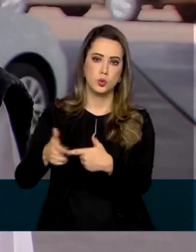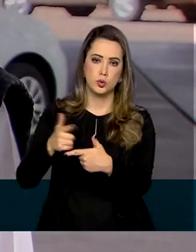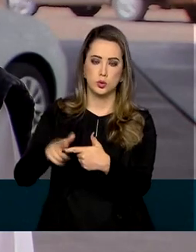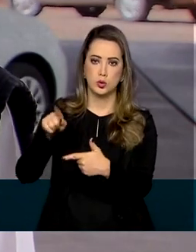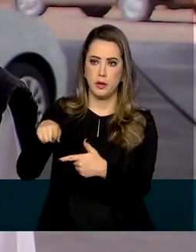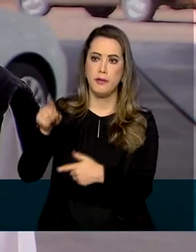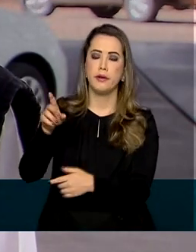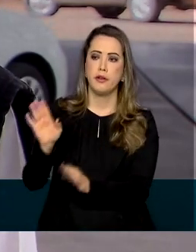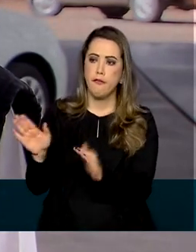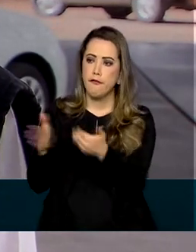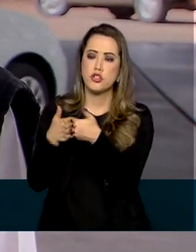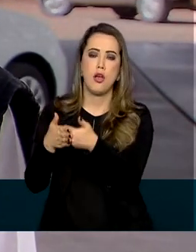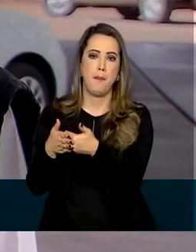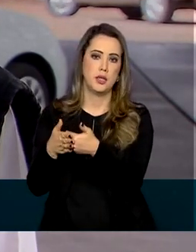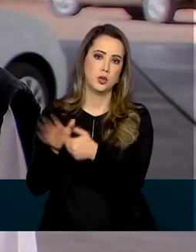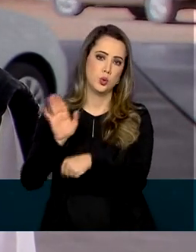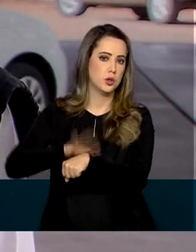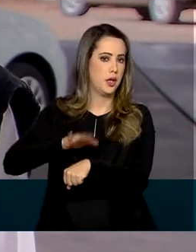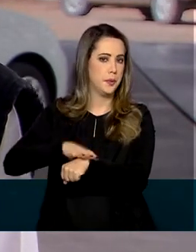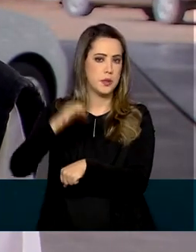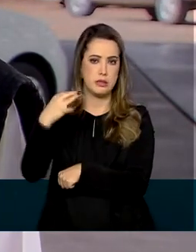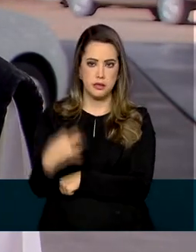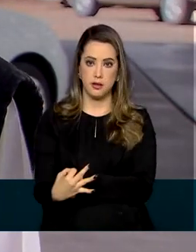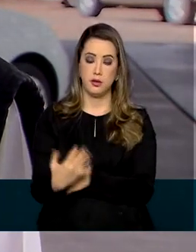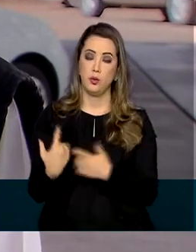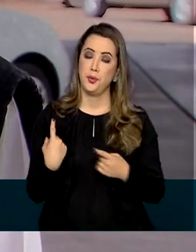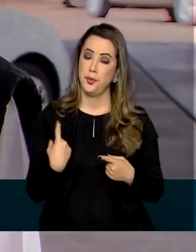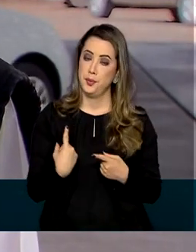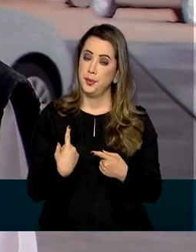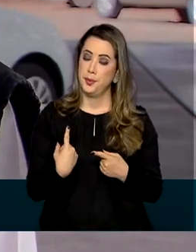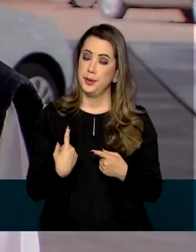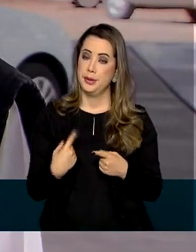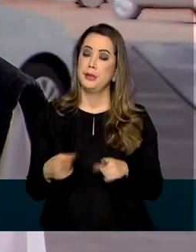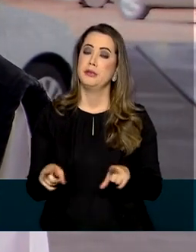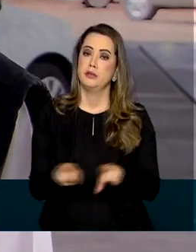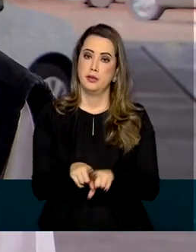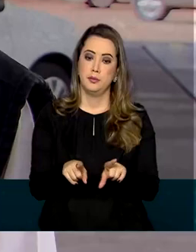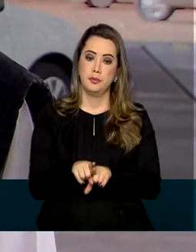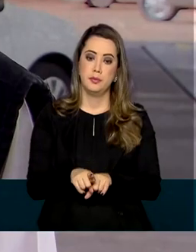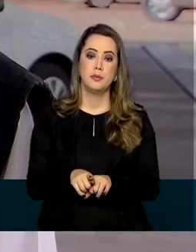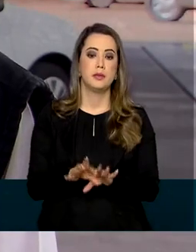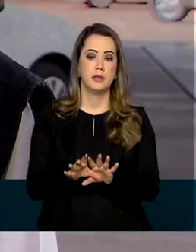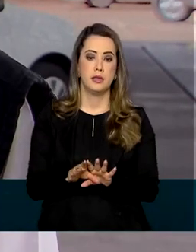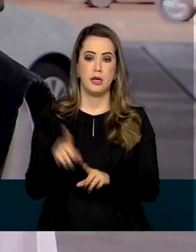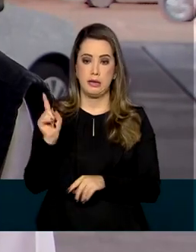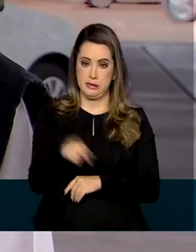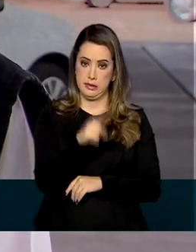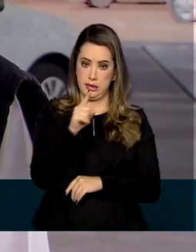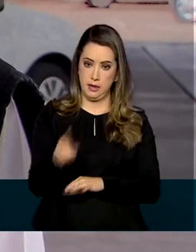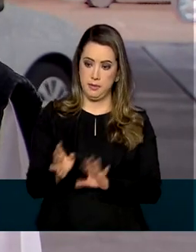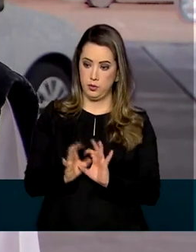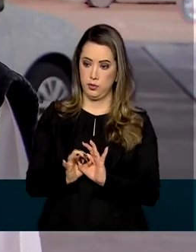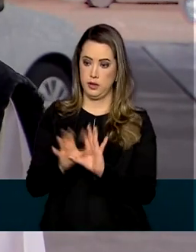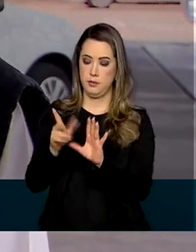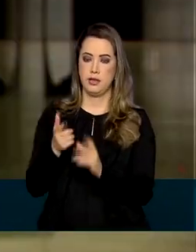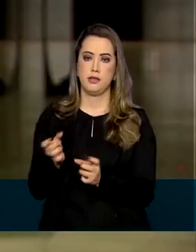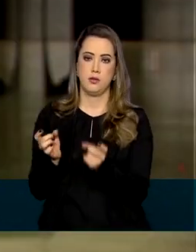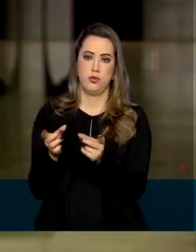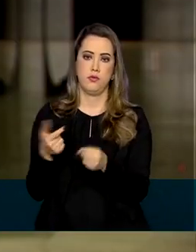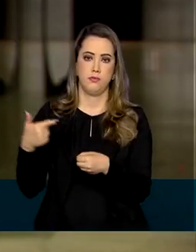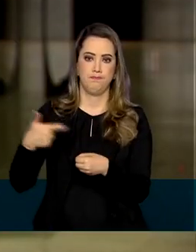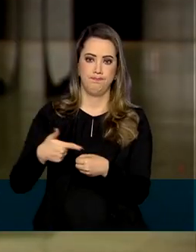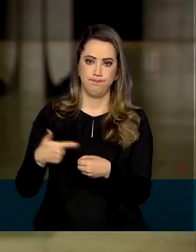suspensão temporária das atividades e até a revogação da autorização para o exercício da atividade.